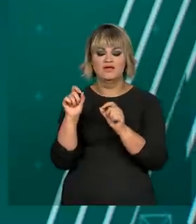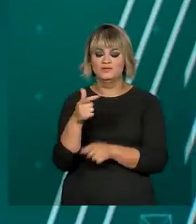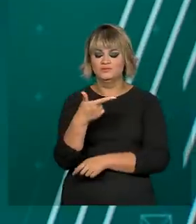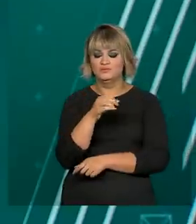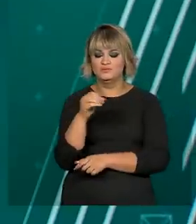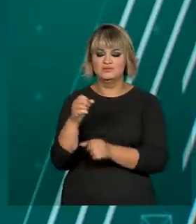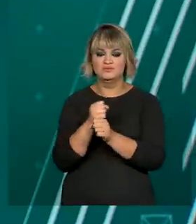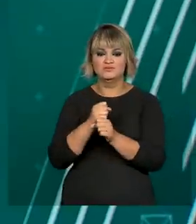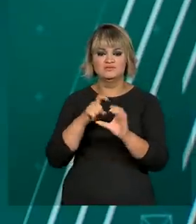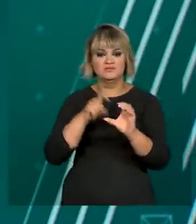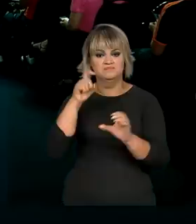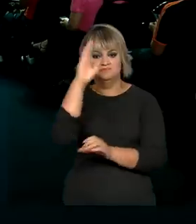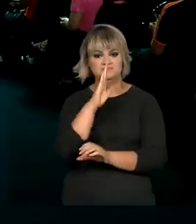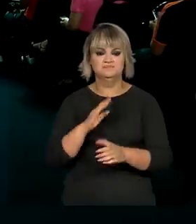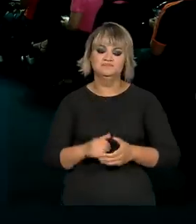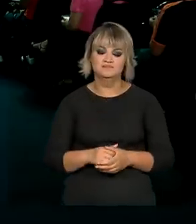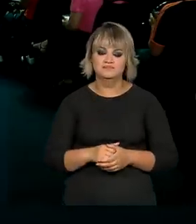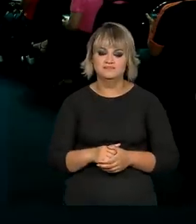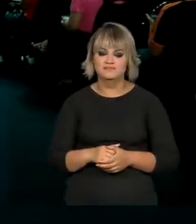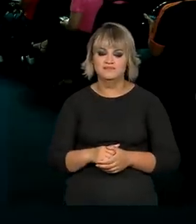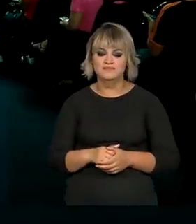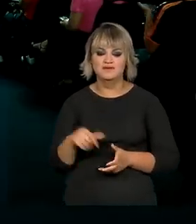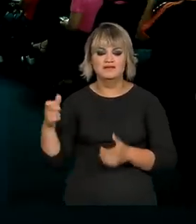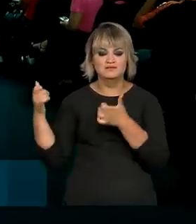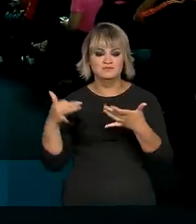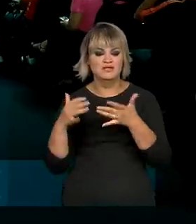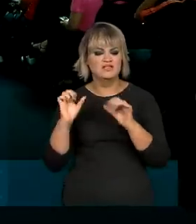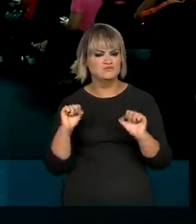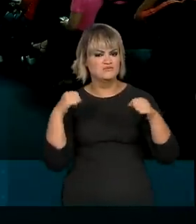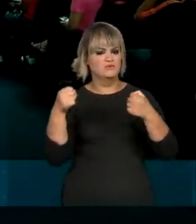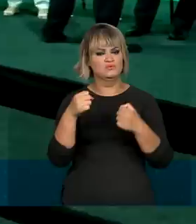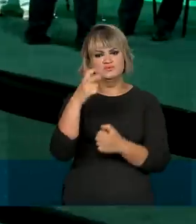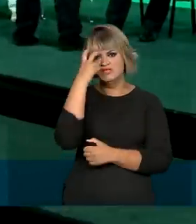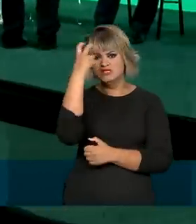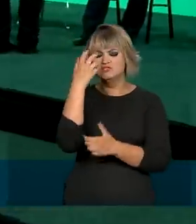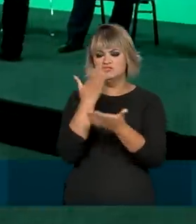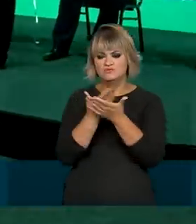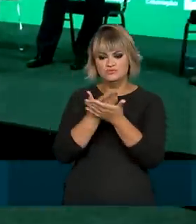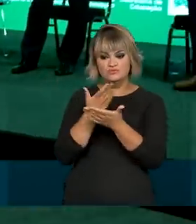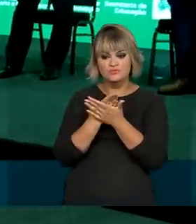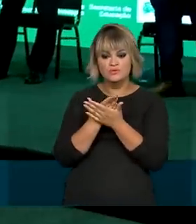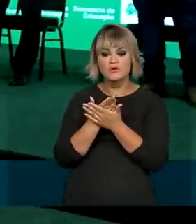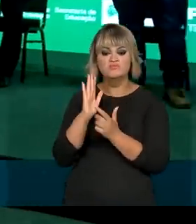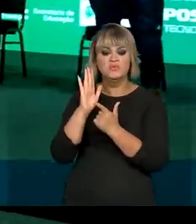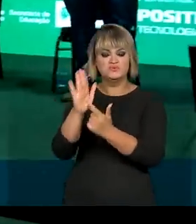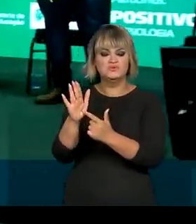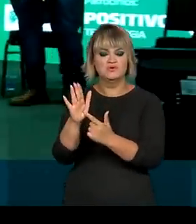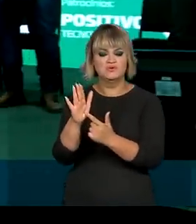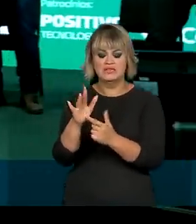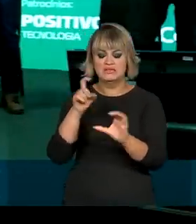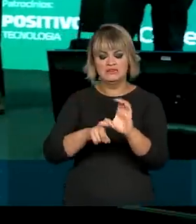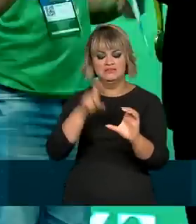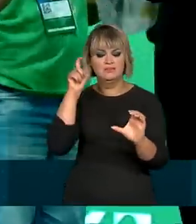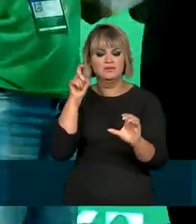Bicentenário da Independência. É com muito esforço, inteligência e estudo que eles decidiram mostrar o significado de